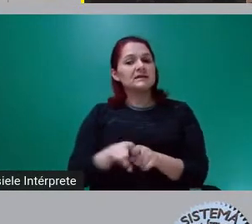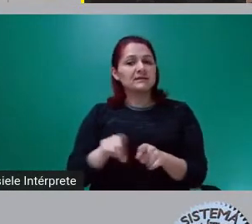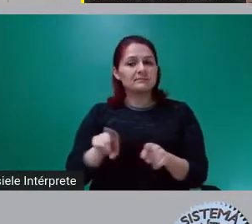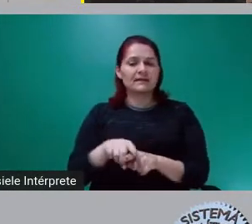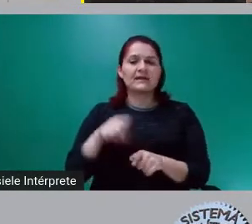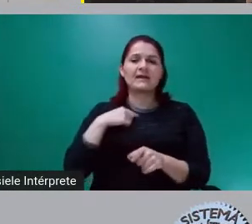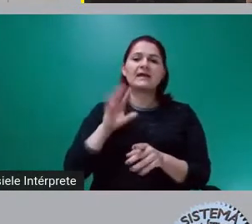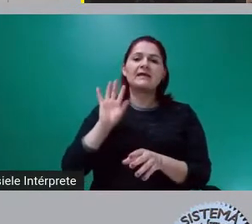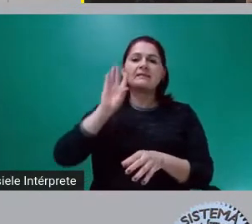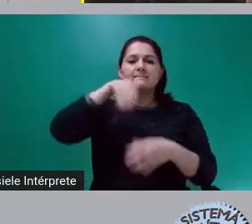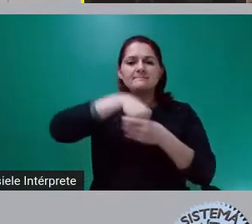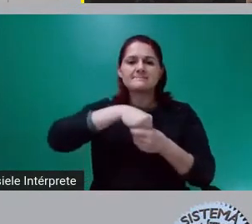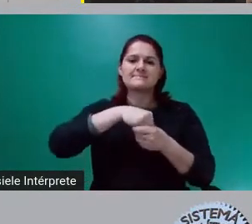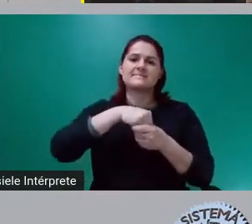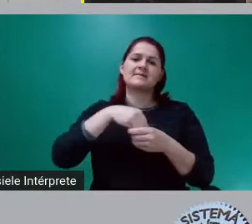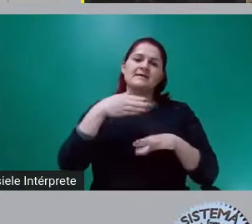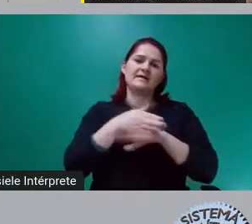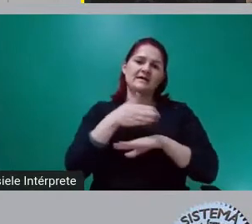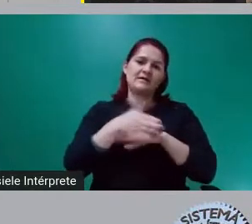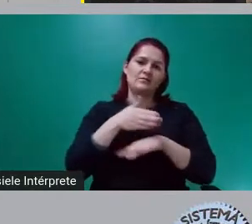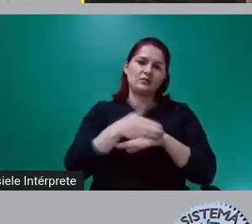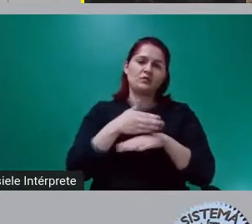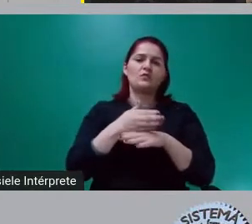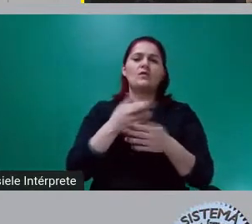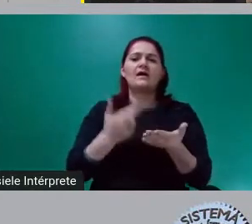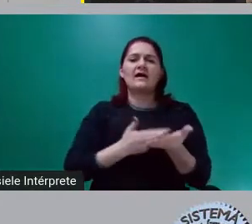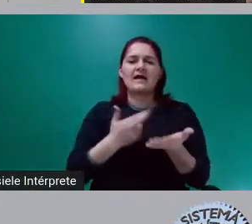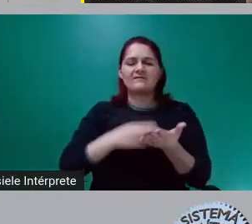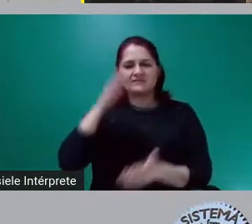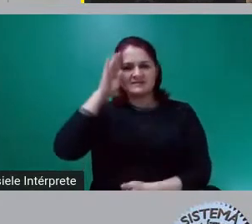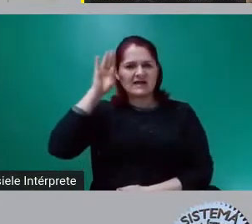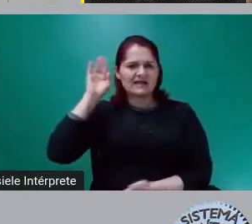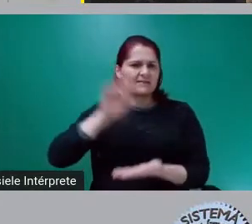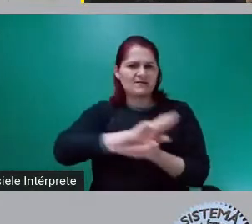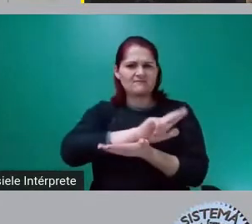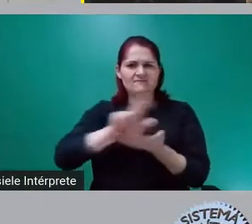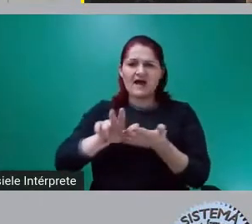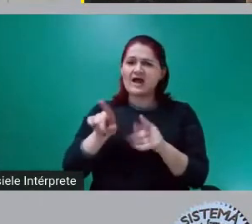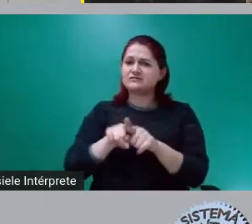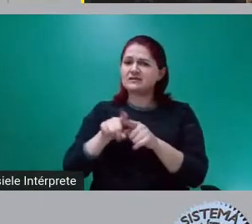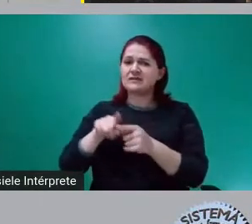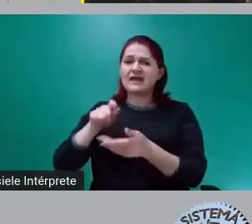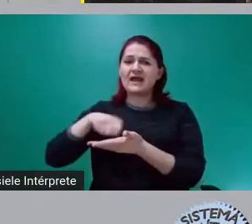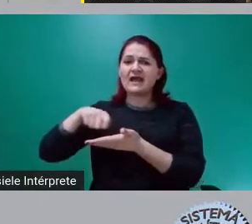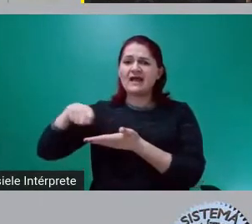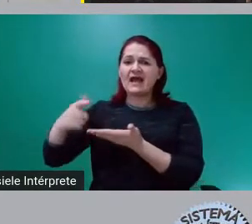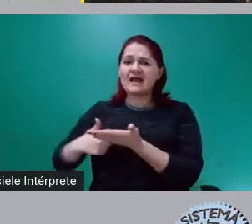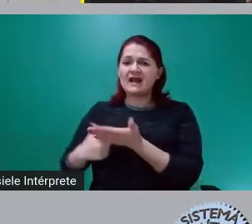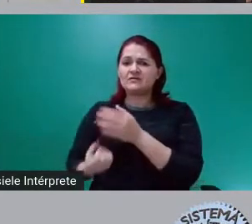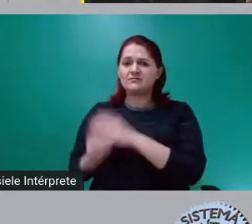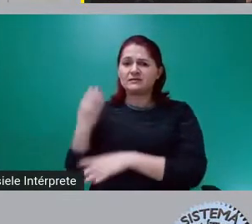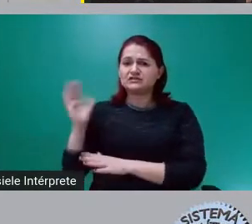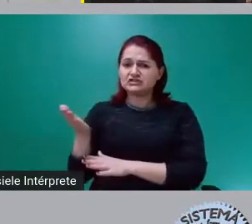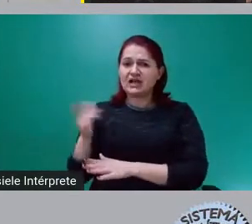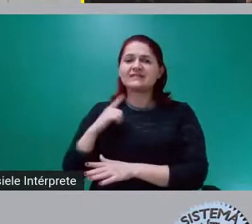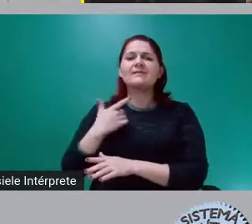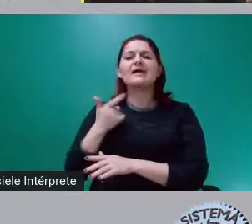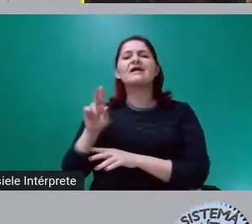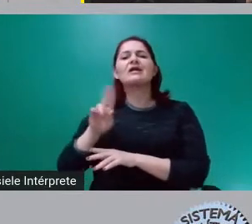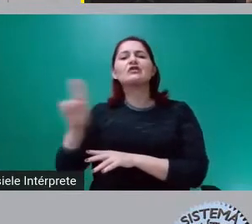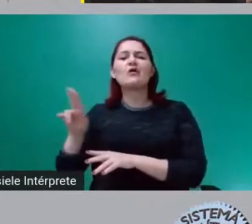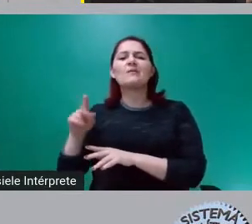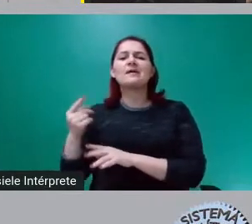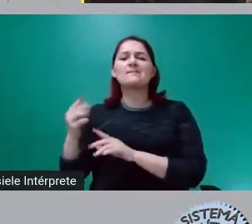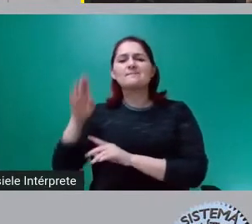editorial de várias revistas acadêmicas, autor de vários livros, entre eles Nação e Barbárie, Os